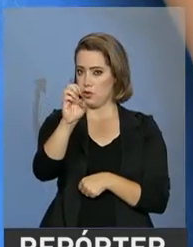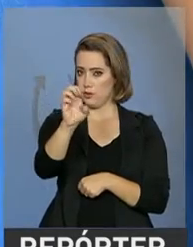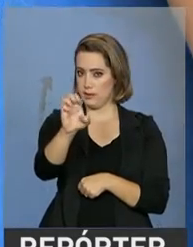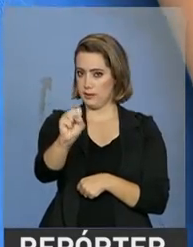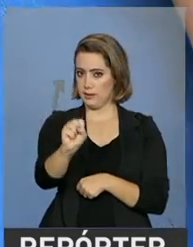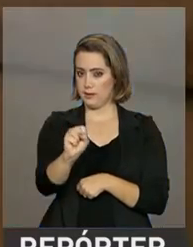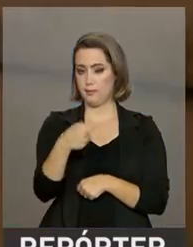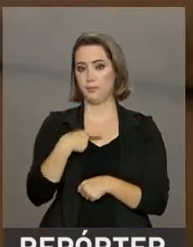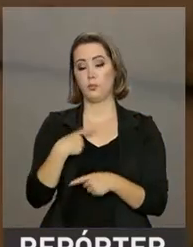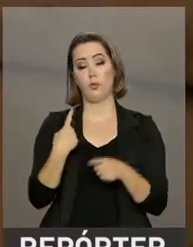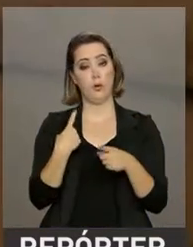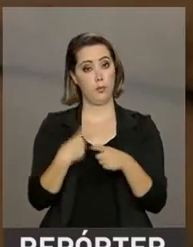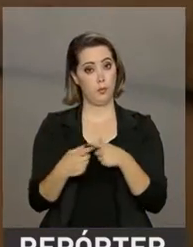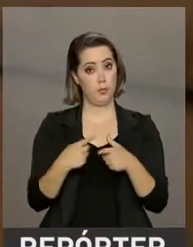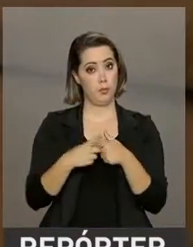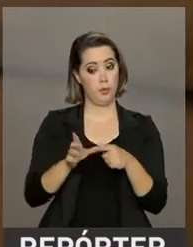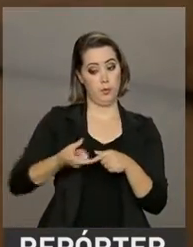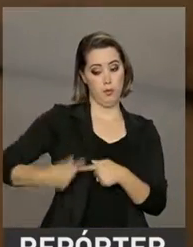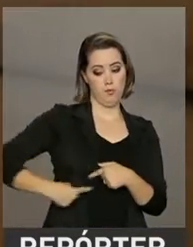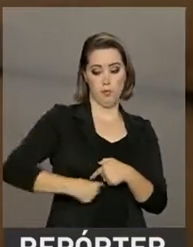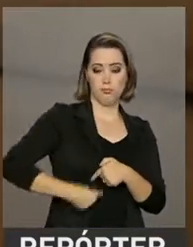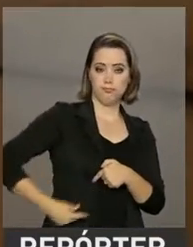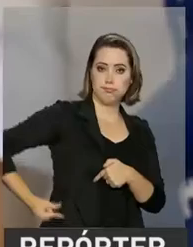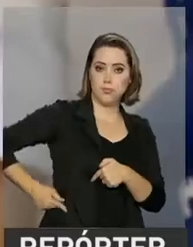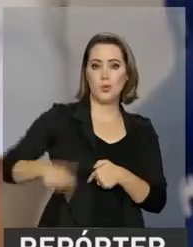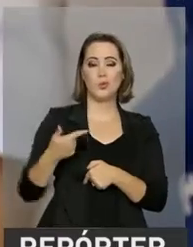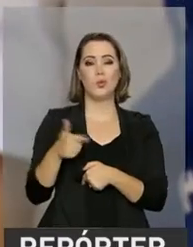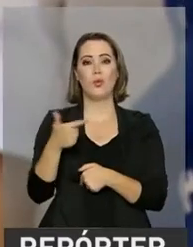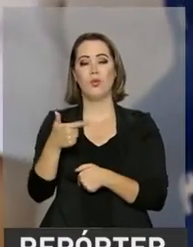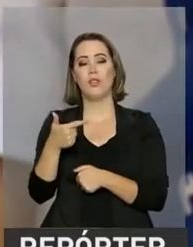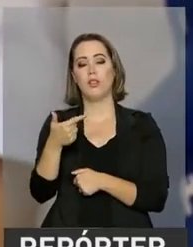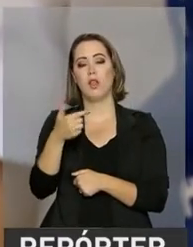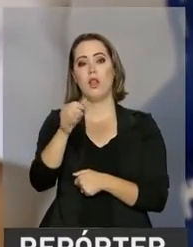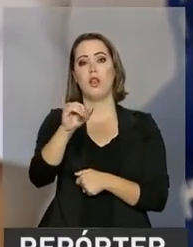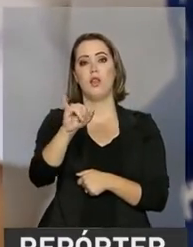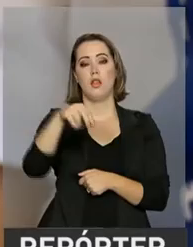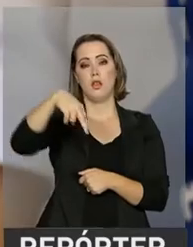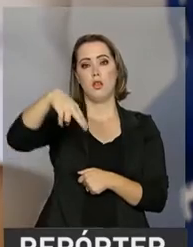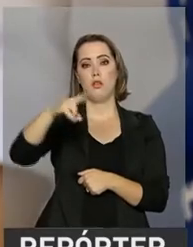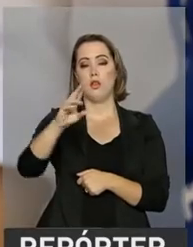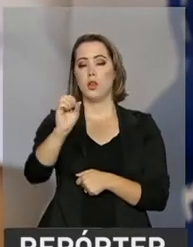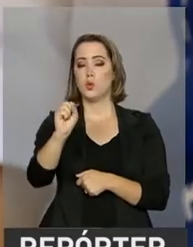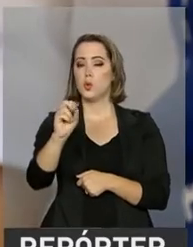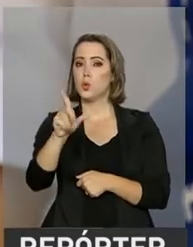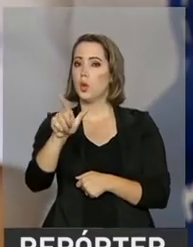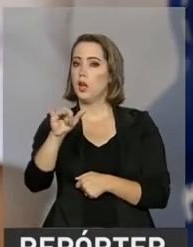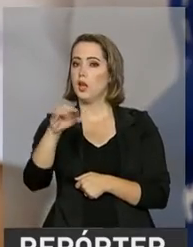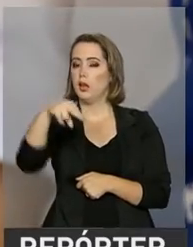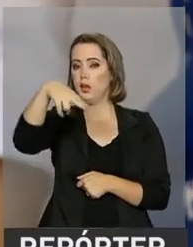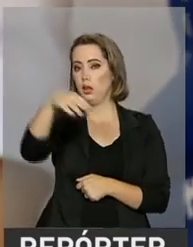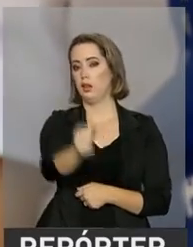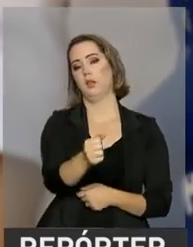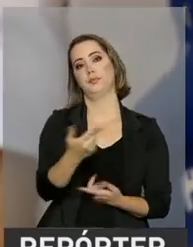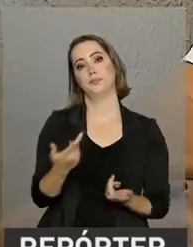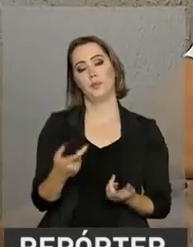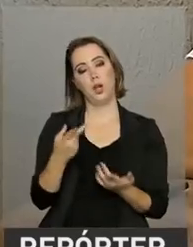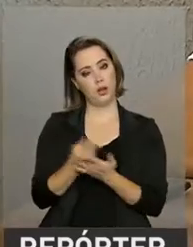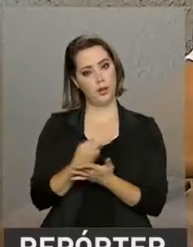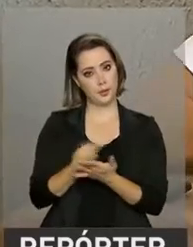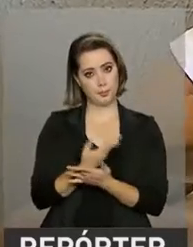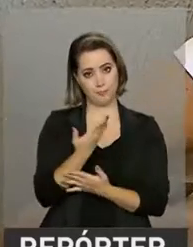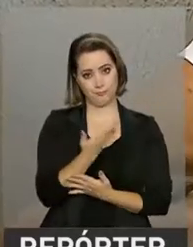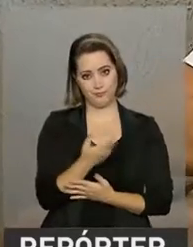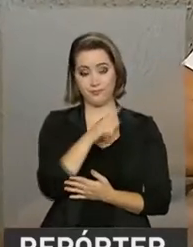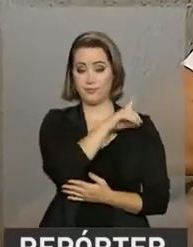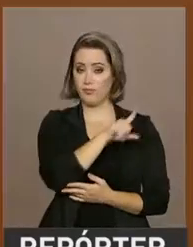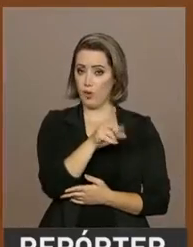quando o pâncreas não produz insulina suficiente ou quando o corpo não usa corretamente a insulina que produz. Os